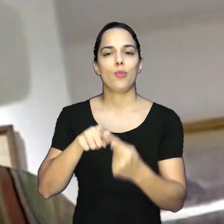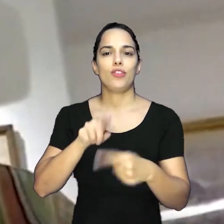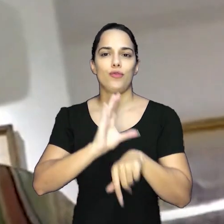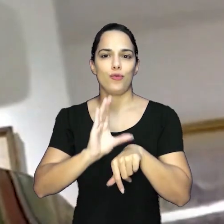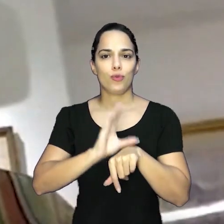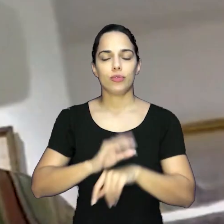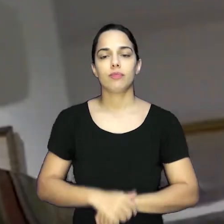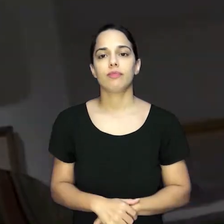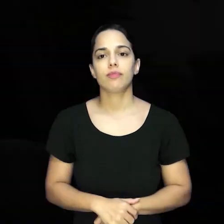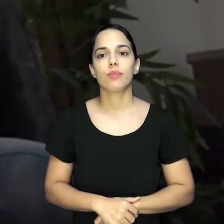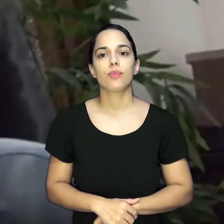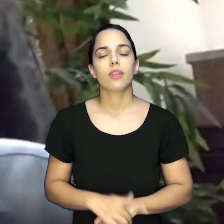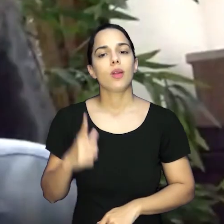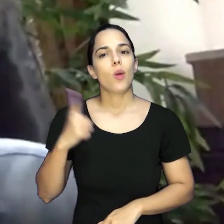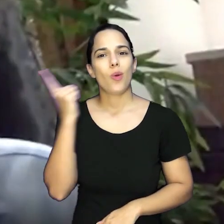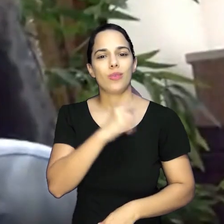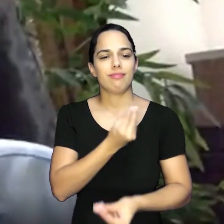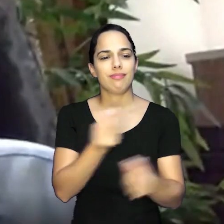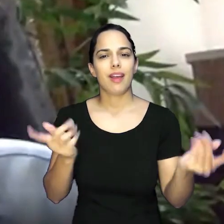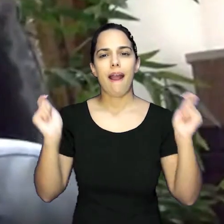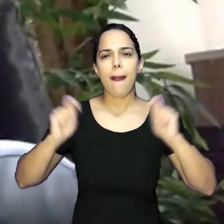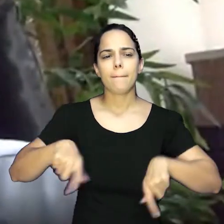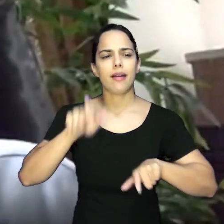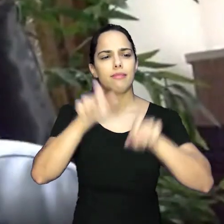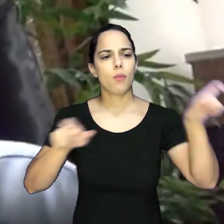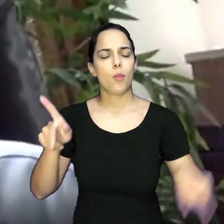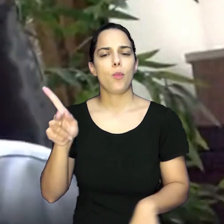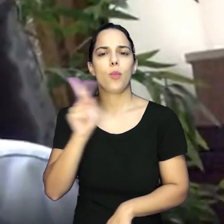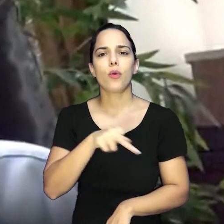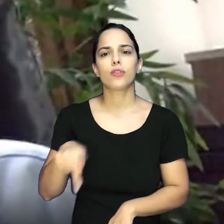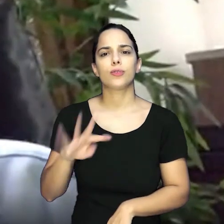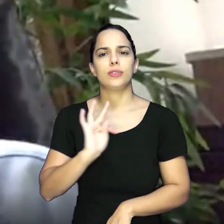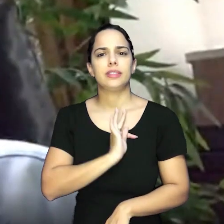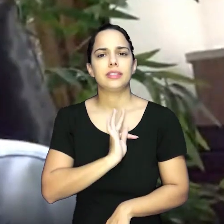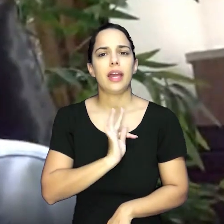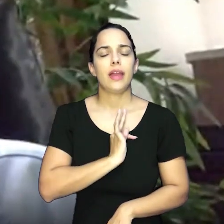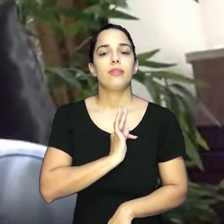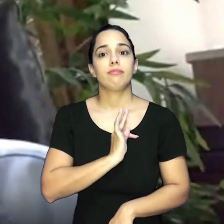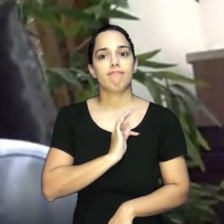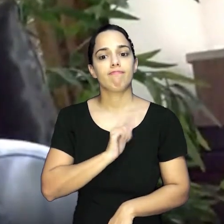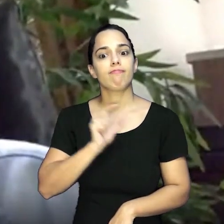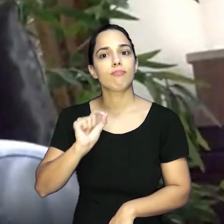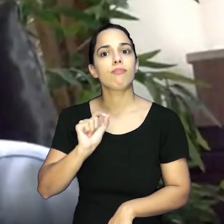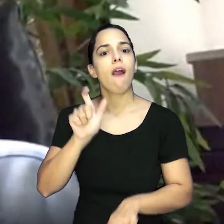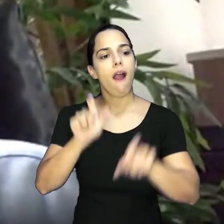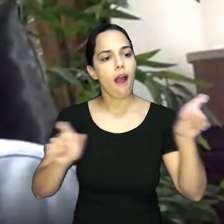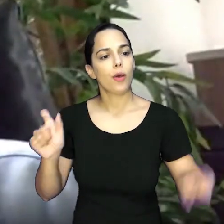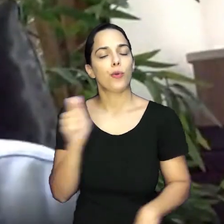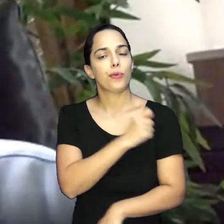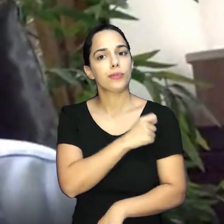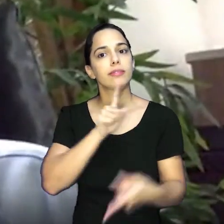objetivo. Que a gente possa capacitar professores, técnicos administrativos e